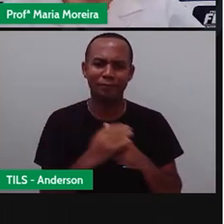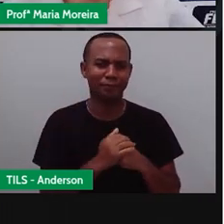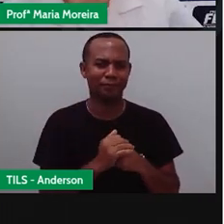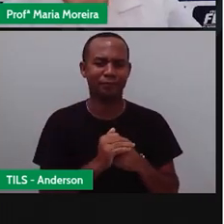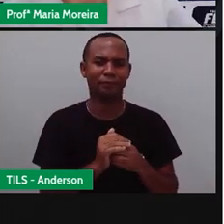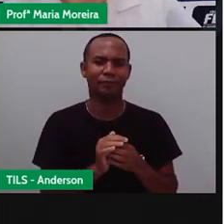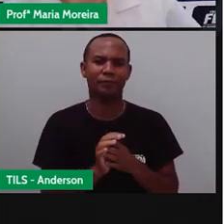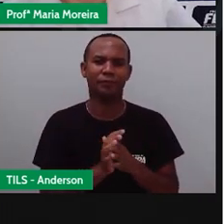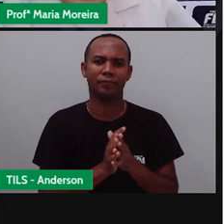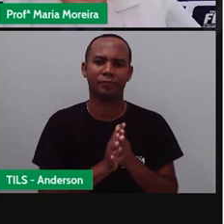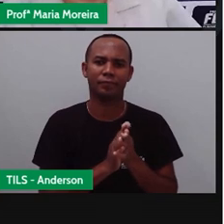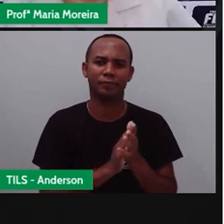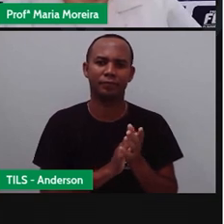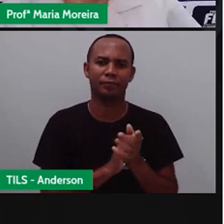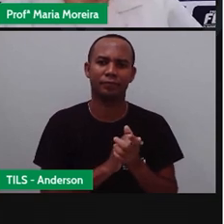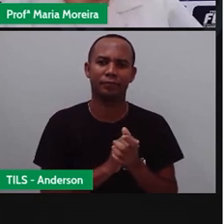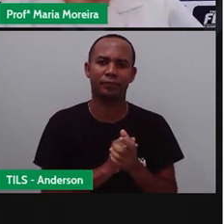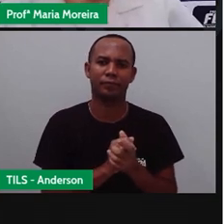bicicleta.